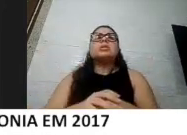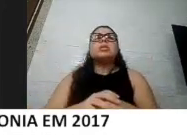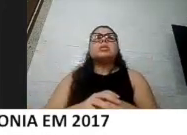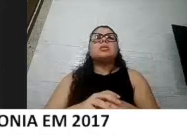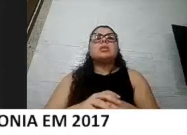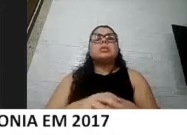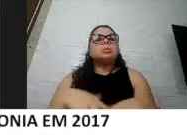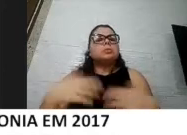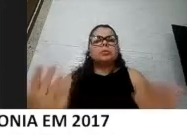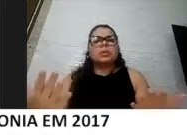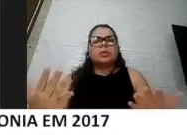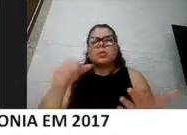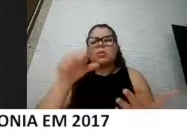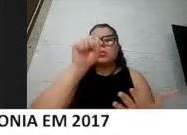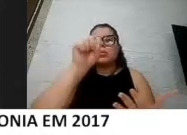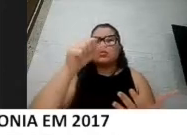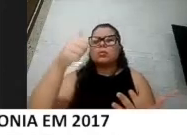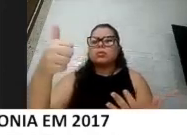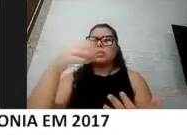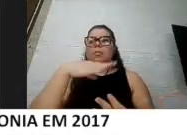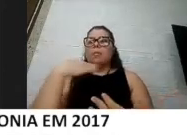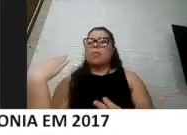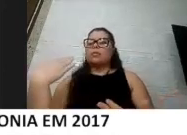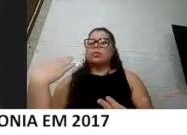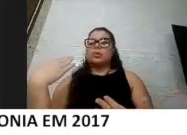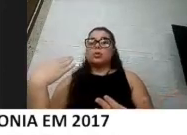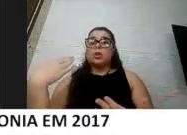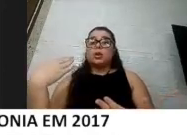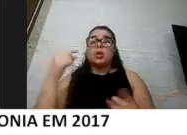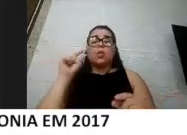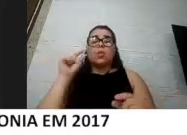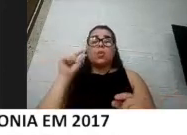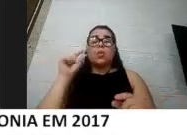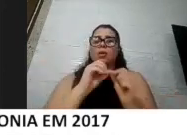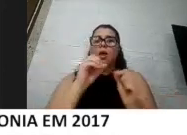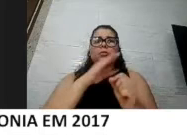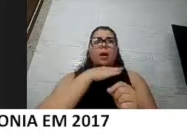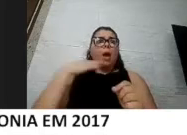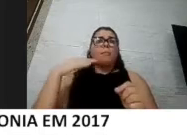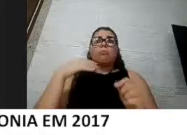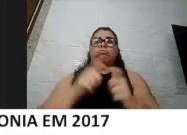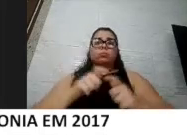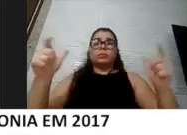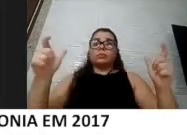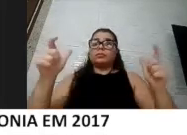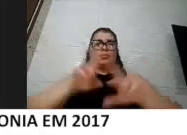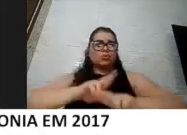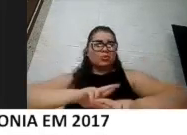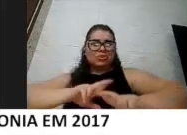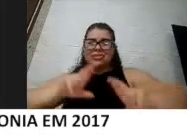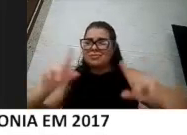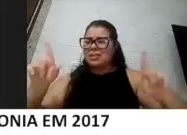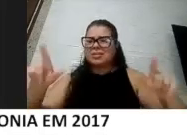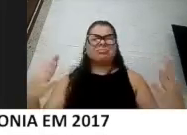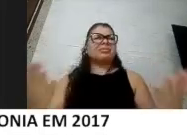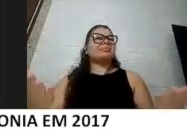sendo que 81 mortes, o que dá uma letalidade muito grande, muito diferente da população geral. E eu fui ver o que